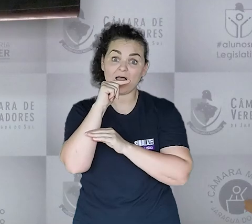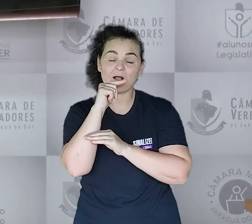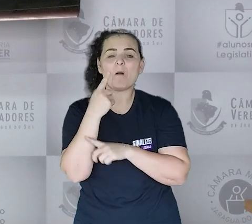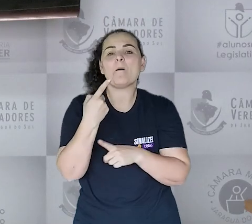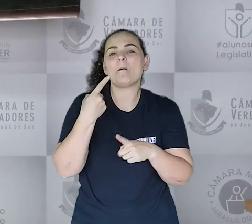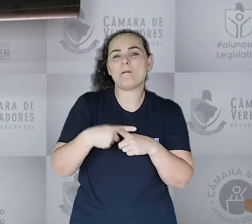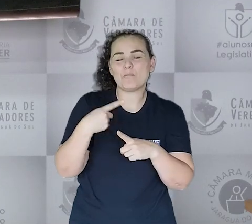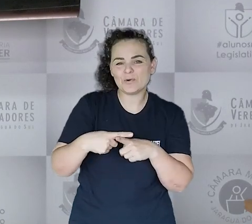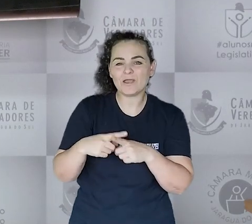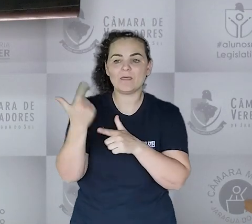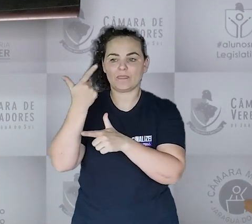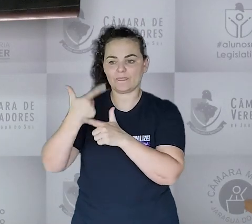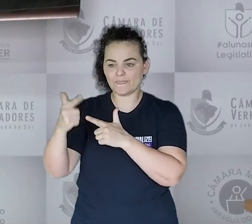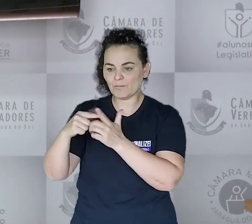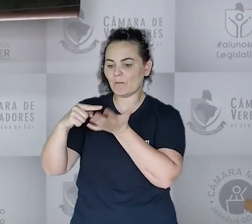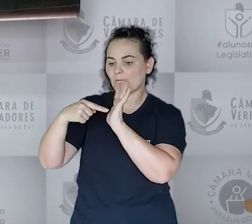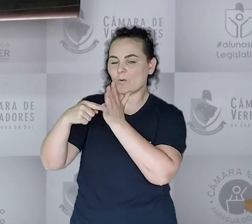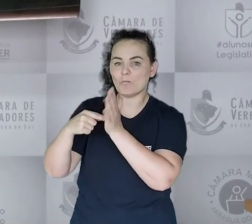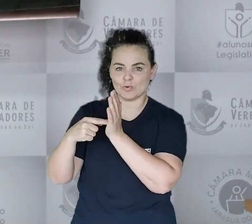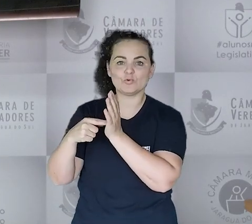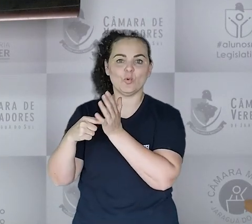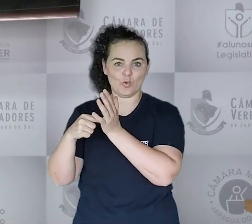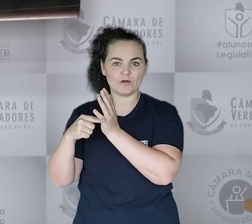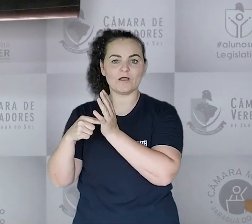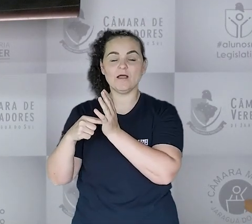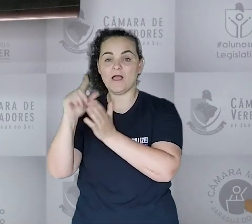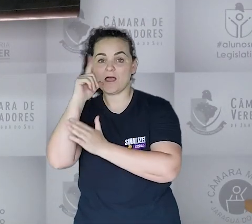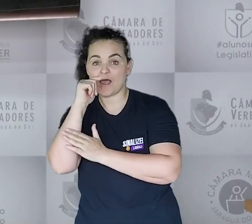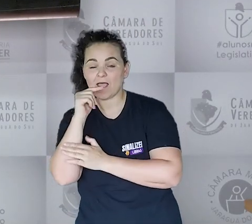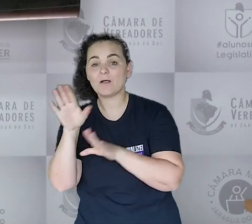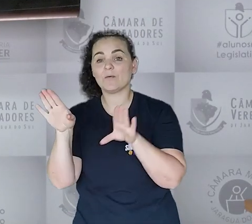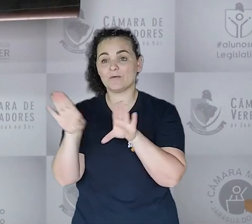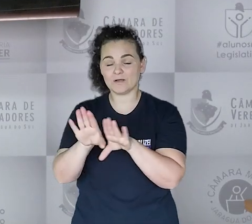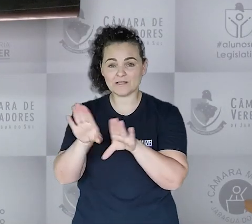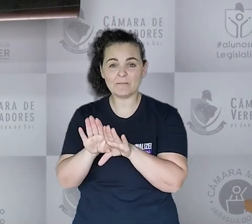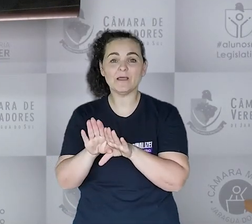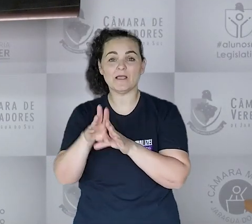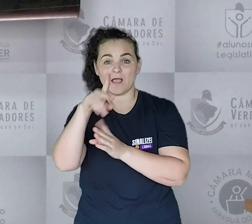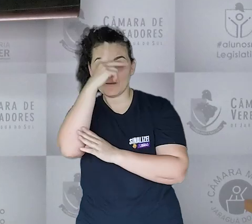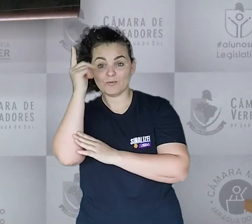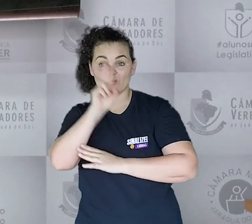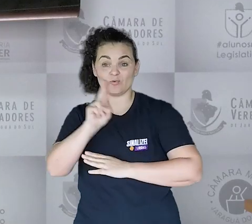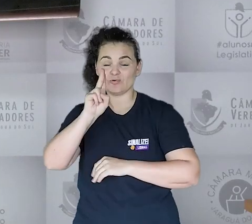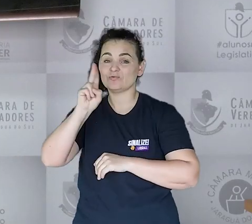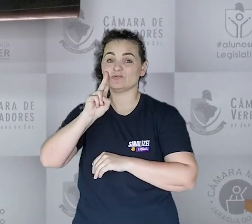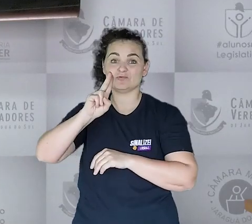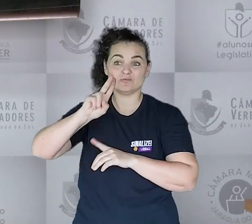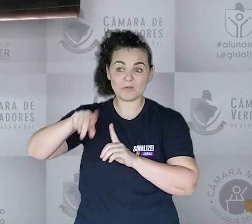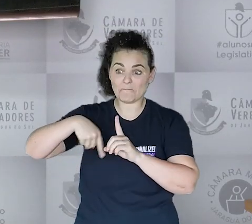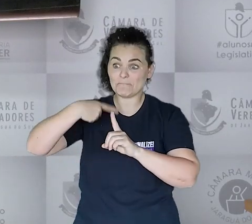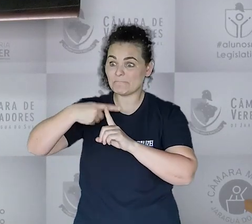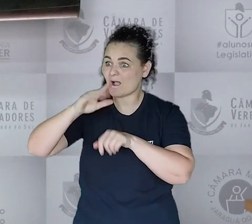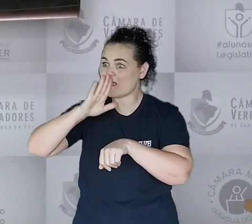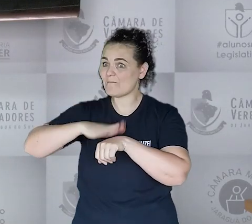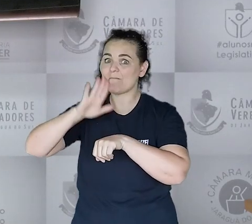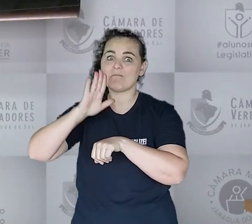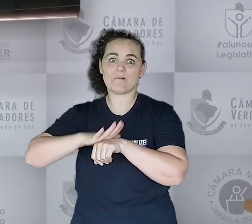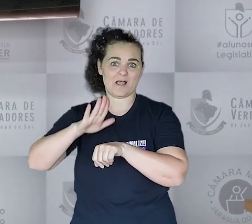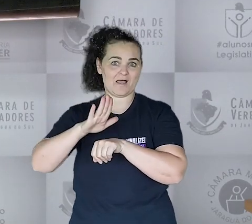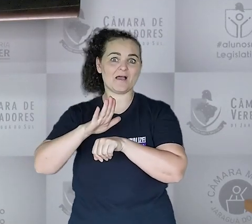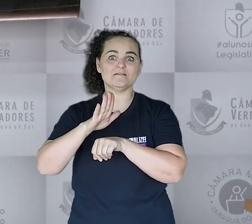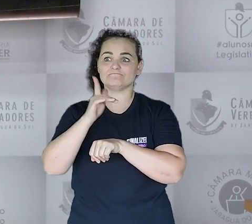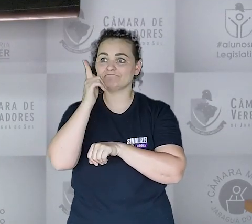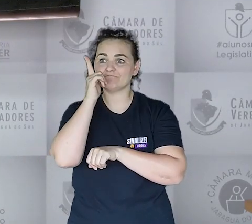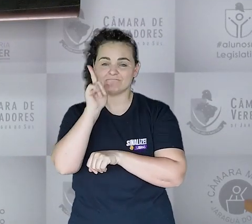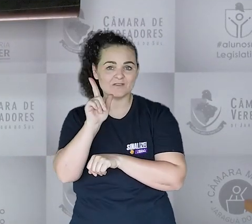tem sido atribuído a falhas nas bombas de água e ao aumento expressivo no consumo, que tem sobrecarregado o